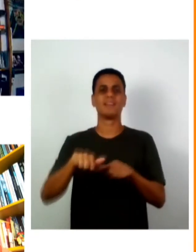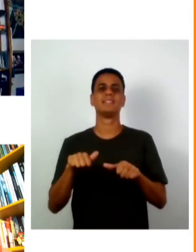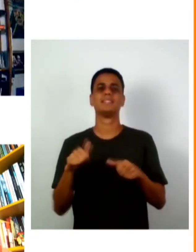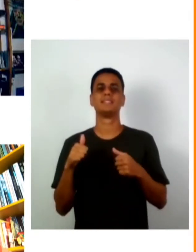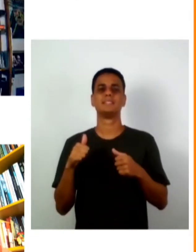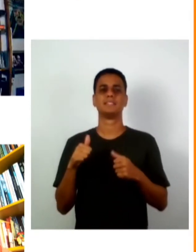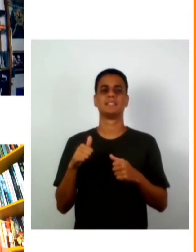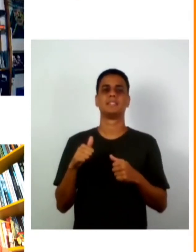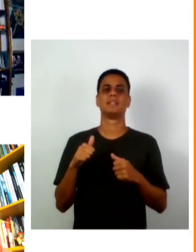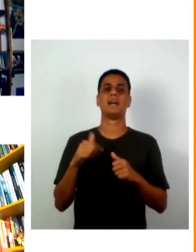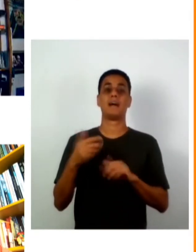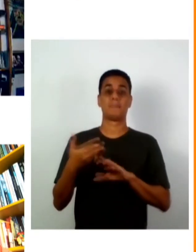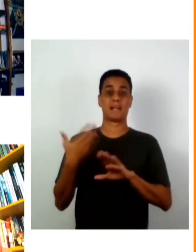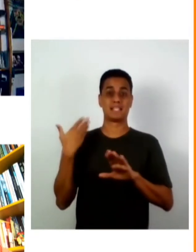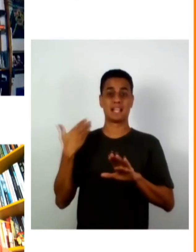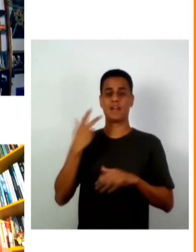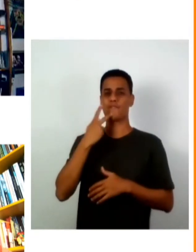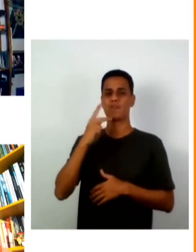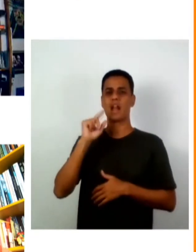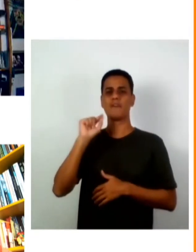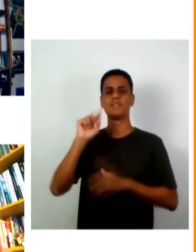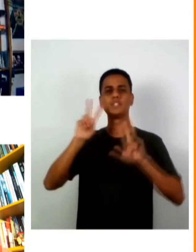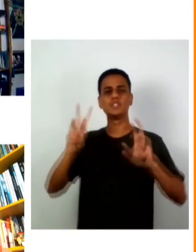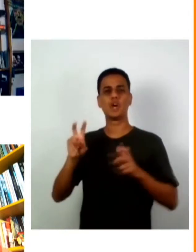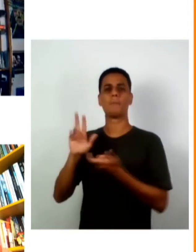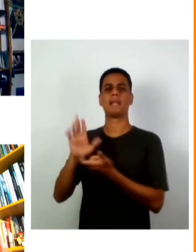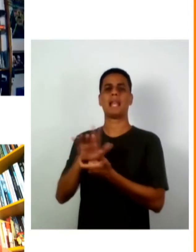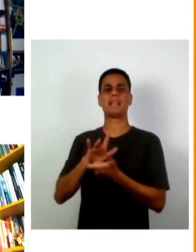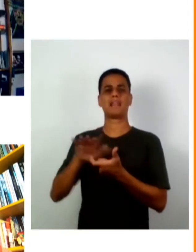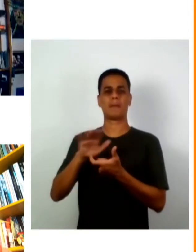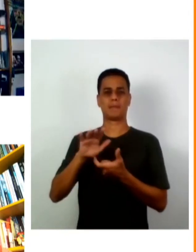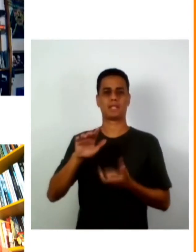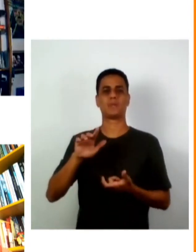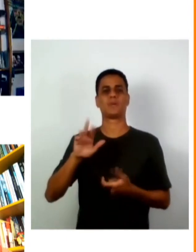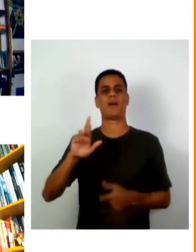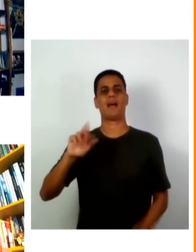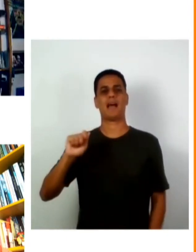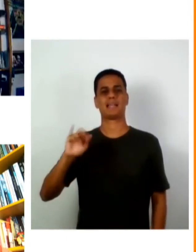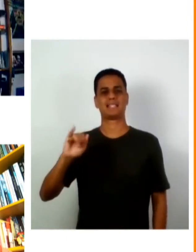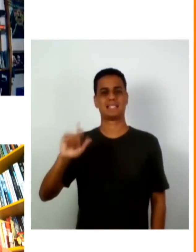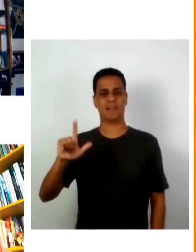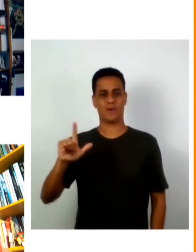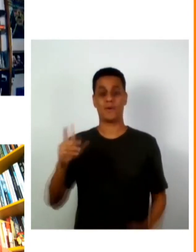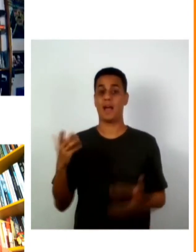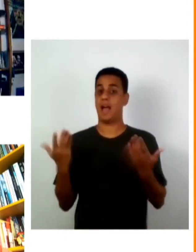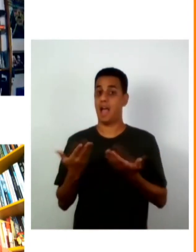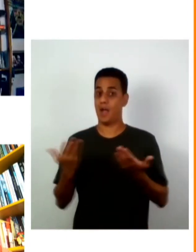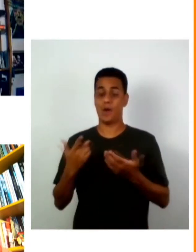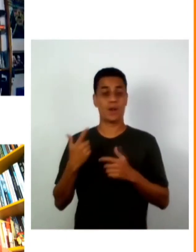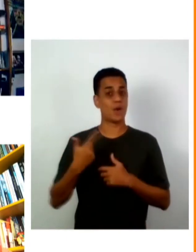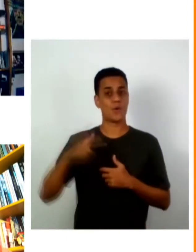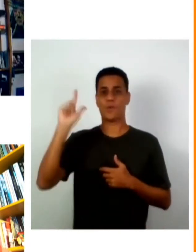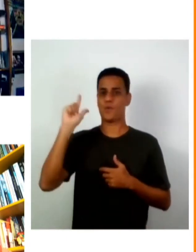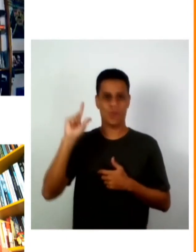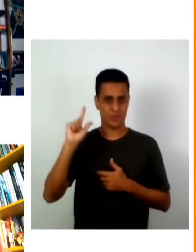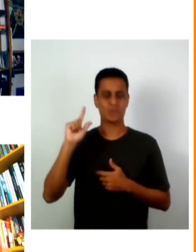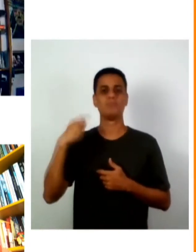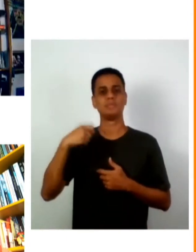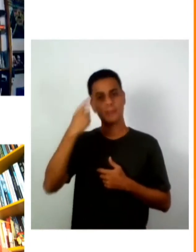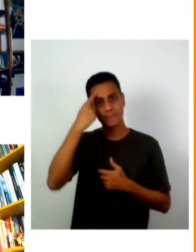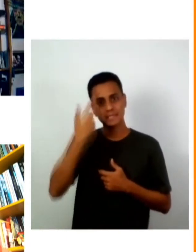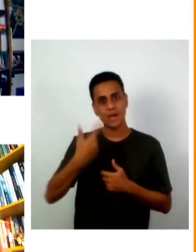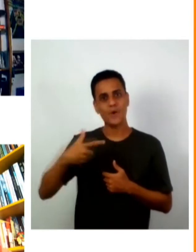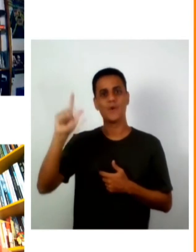falava muito de letramento racial e hoje a gente precisa falar de um letramento digital assim a parte dos empreendedores e dos